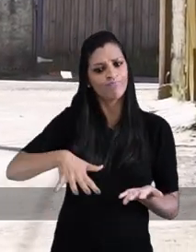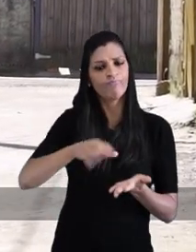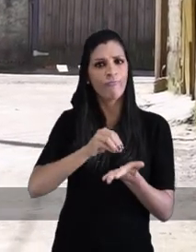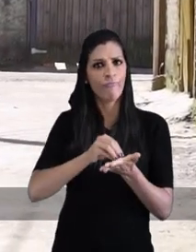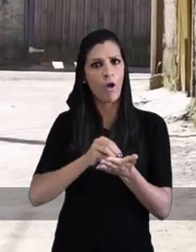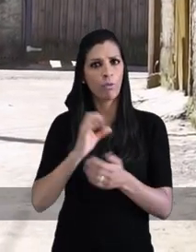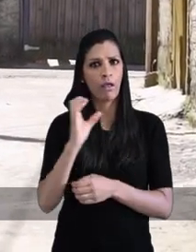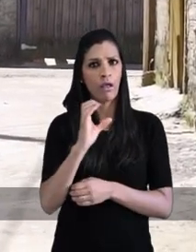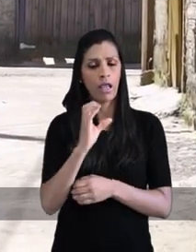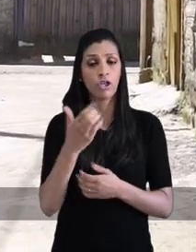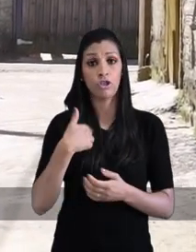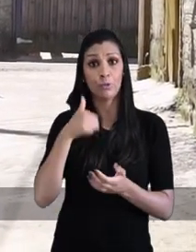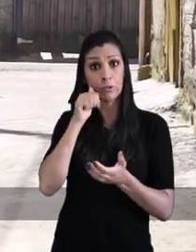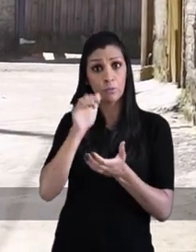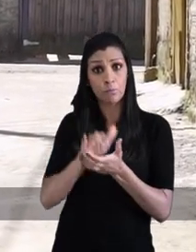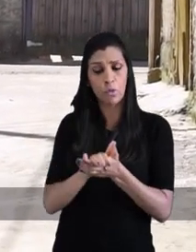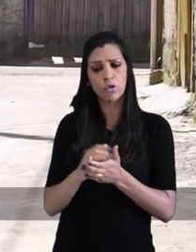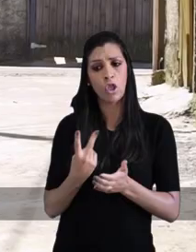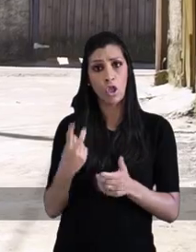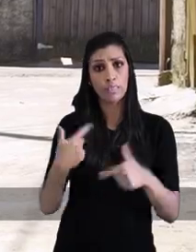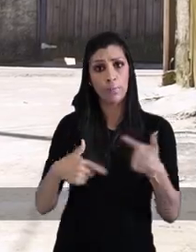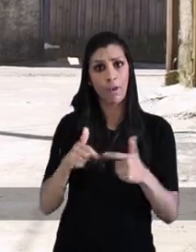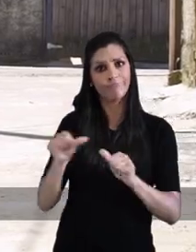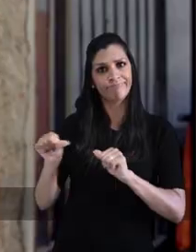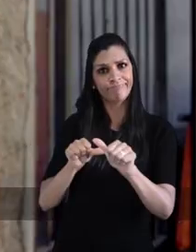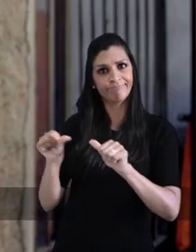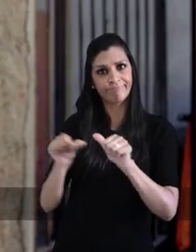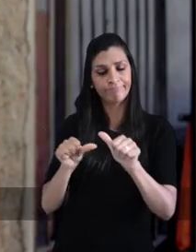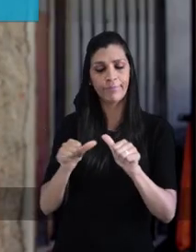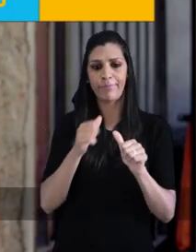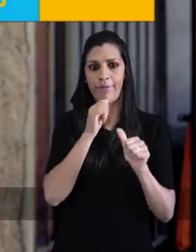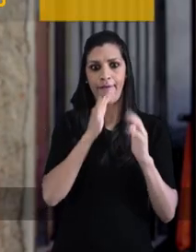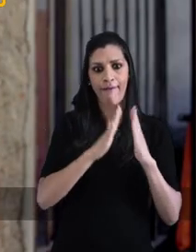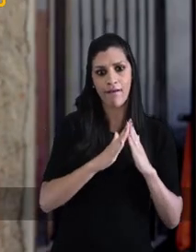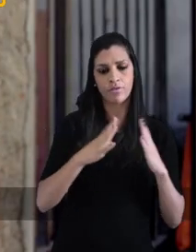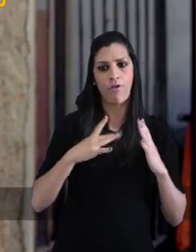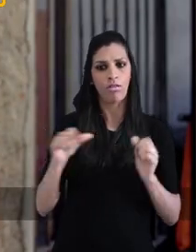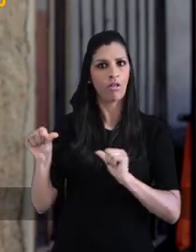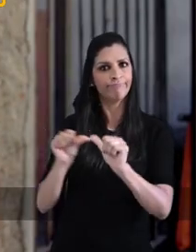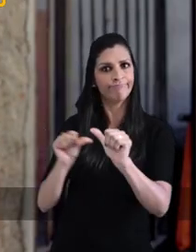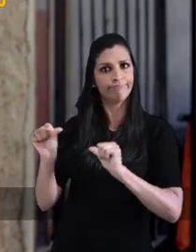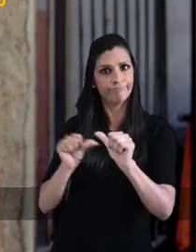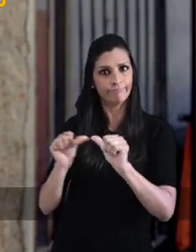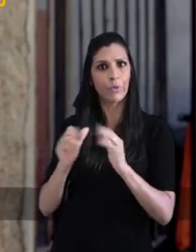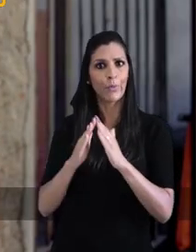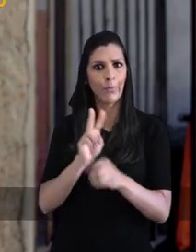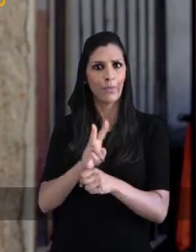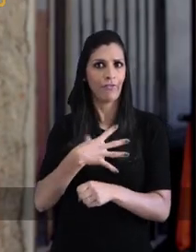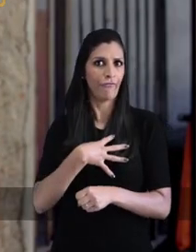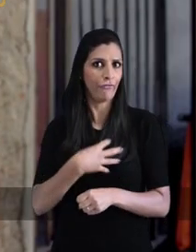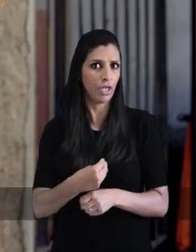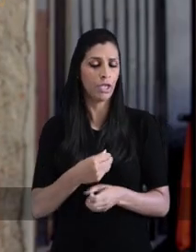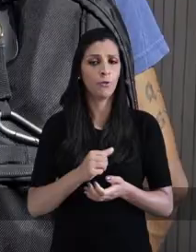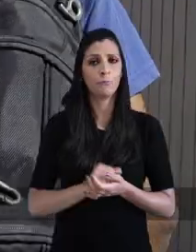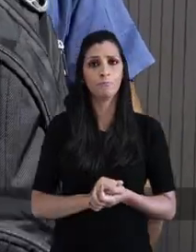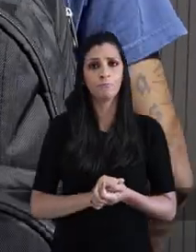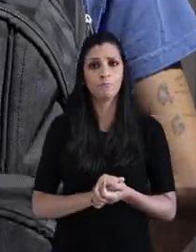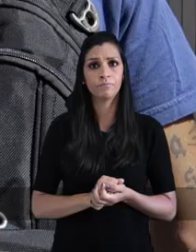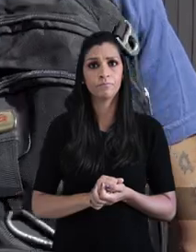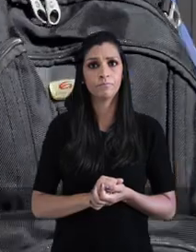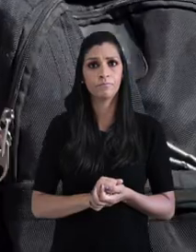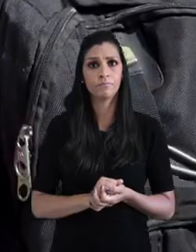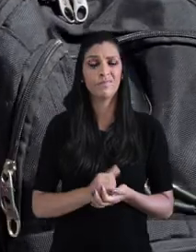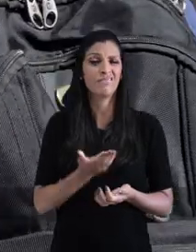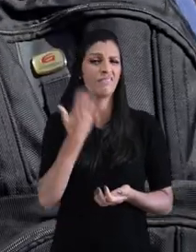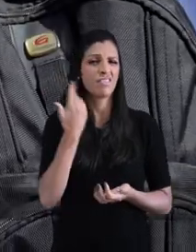sou morador da Cruzeiro. Aqui falta creche. Eu e minha esposa, nós trabalhamos em dias alternados. Quando eu estou em casa de fogo eu cuido deles